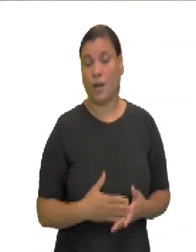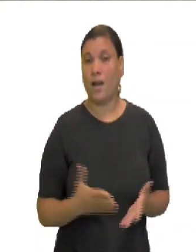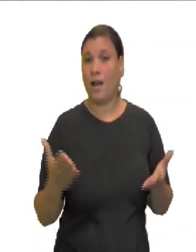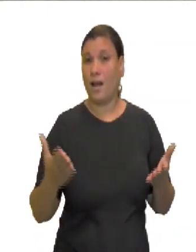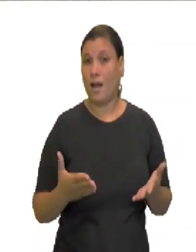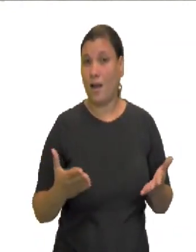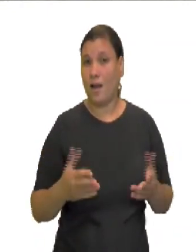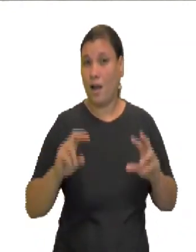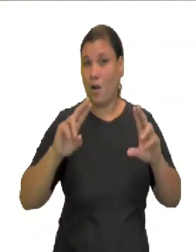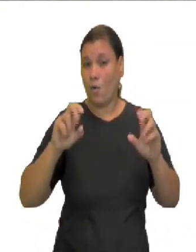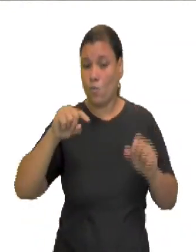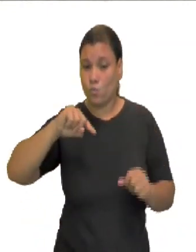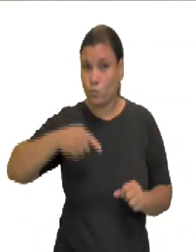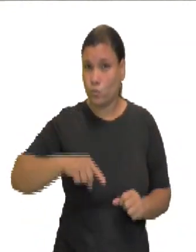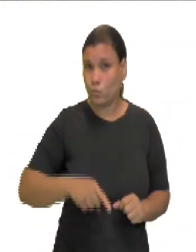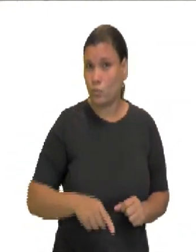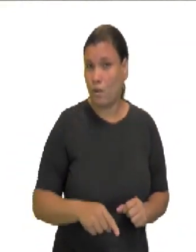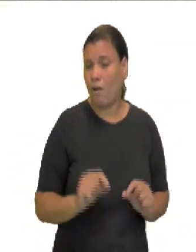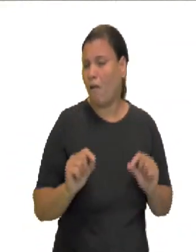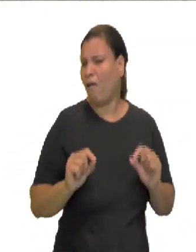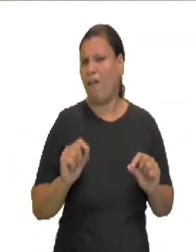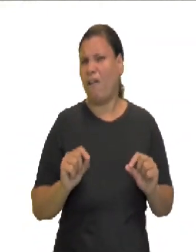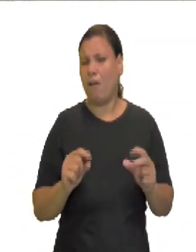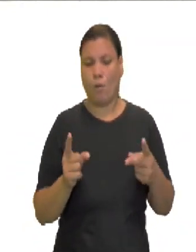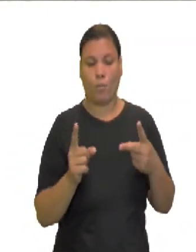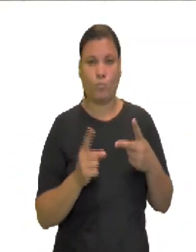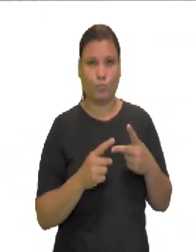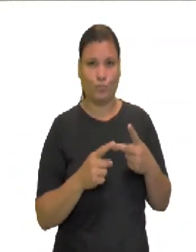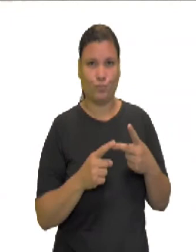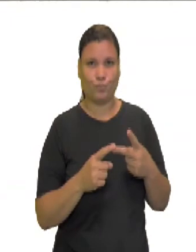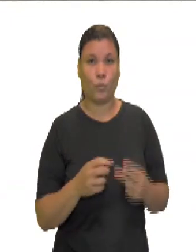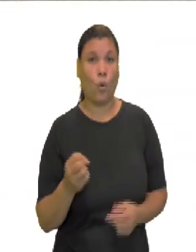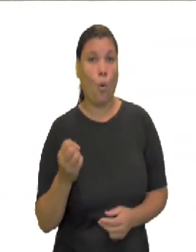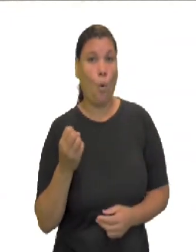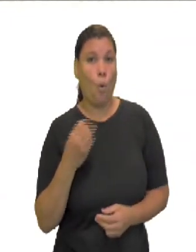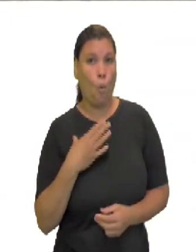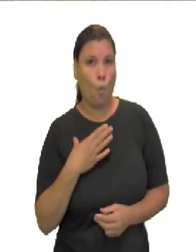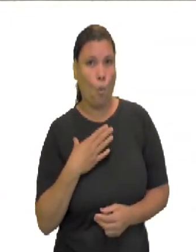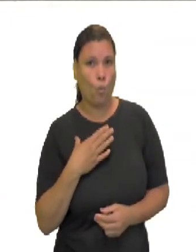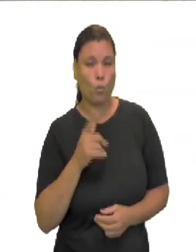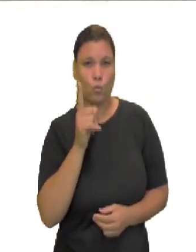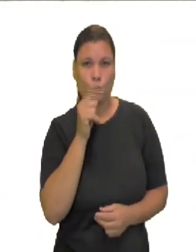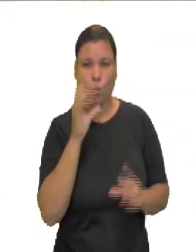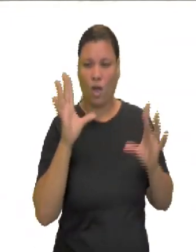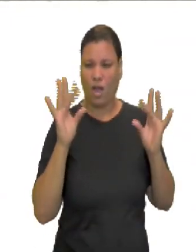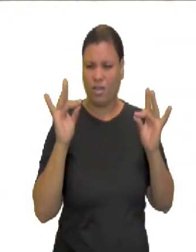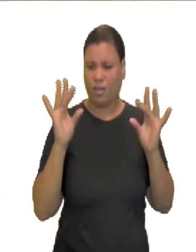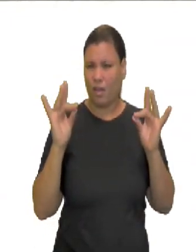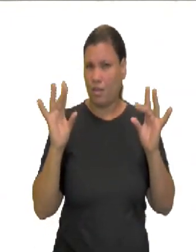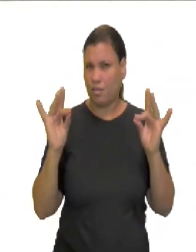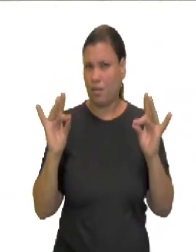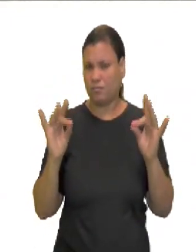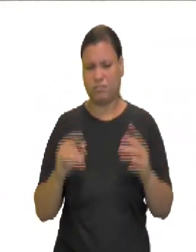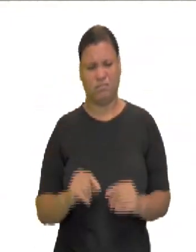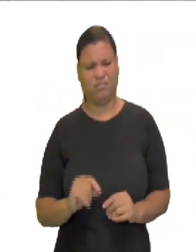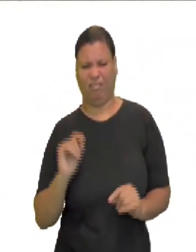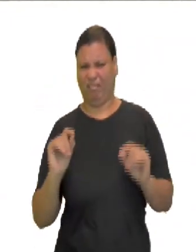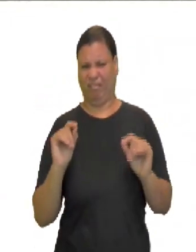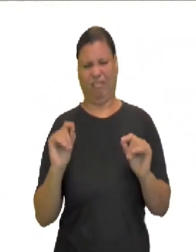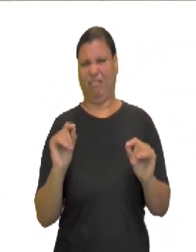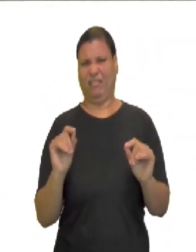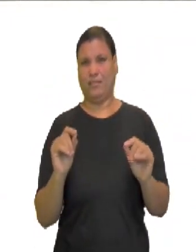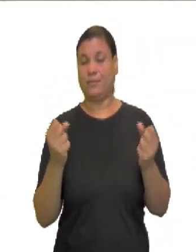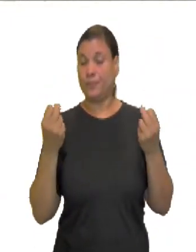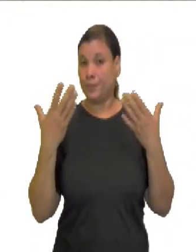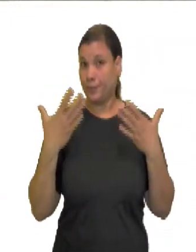que é a modernidade líquida. O que que quer dizer? Então, existe a modernidade sólida e a líquida? Vamos dar uma olhada. O